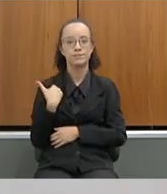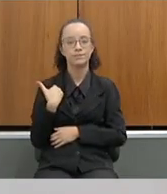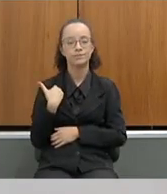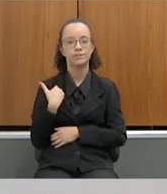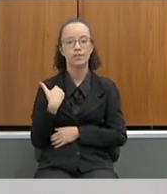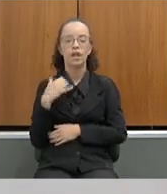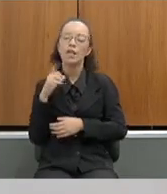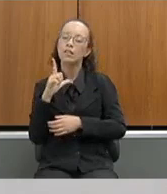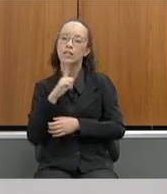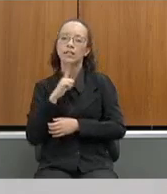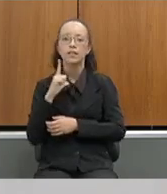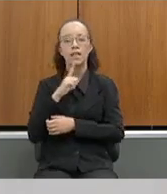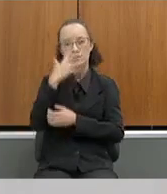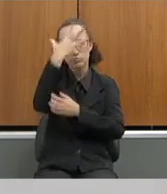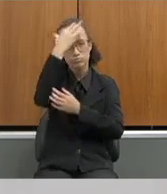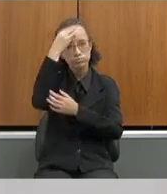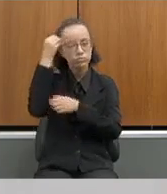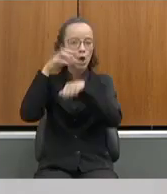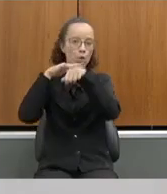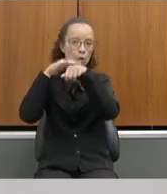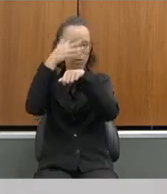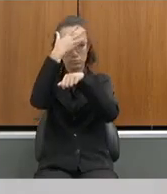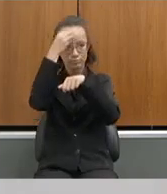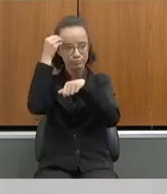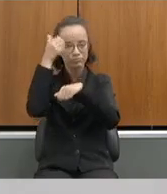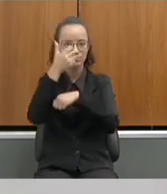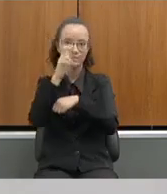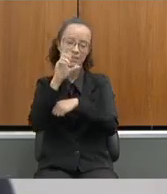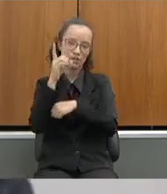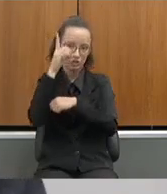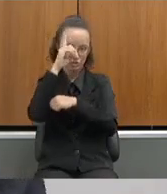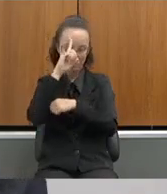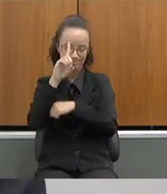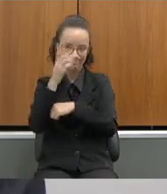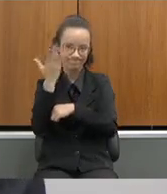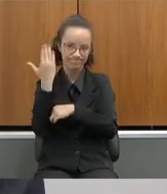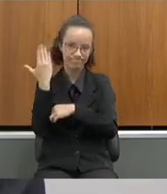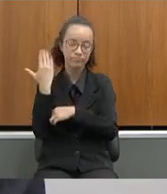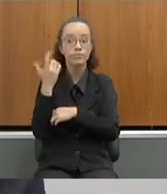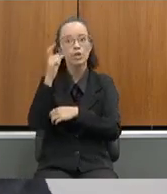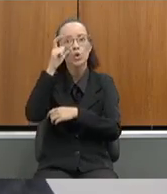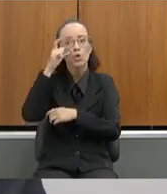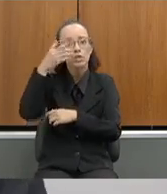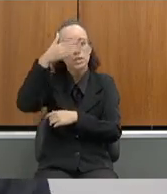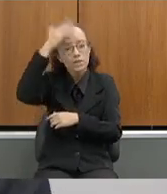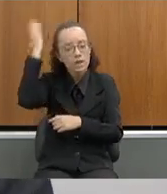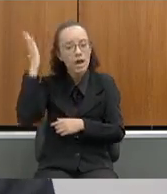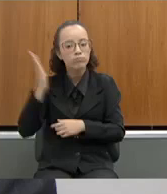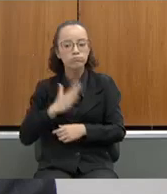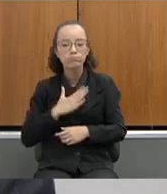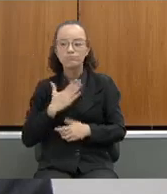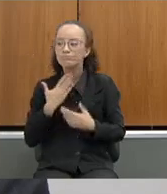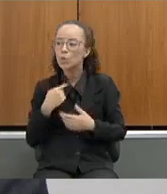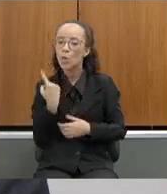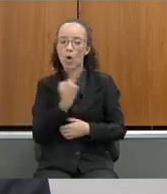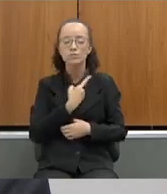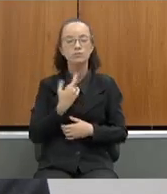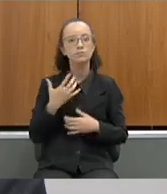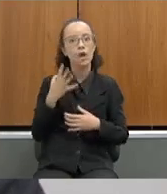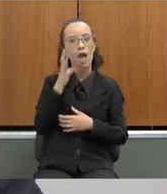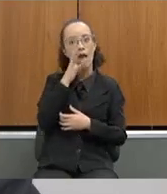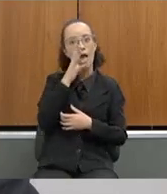de altíssimo grau e Covid há 15 dias atrás, e aí o Zema nos surpreendeu, Igor, você que, como